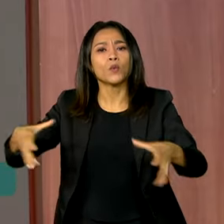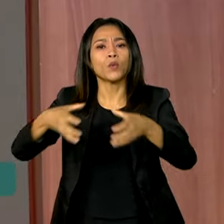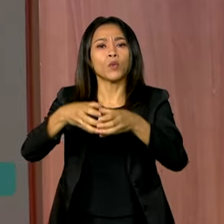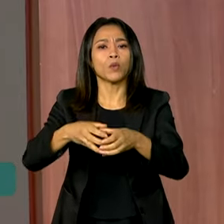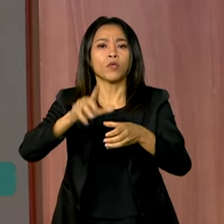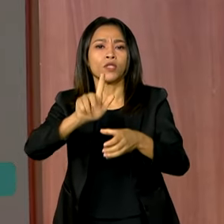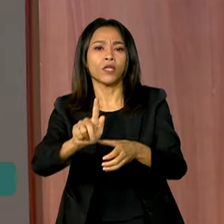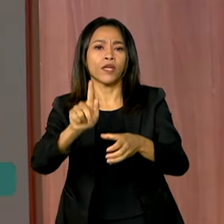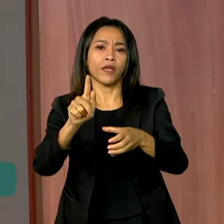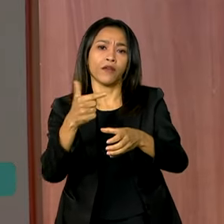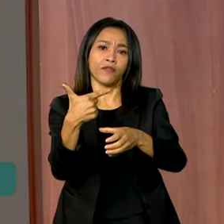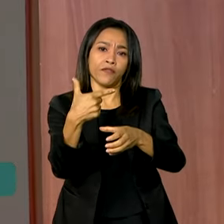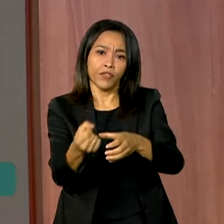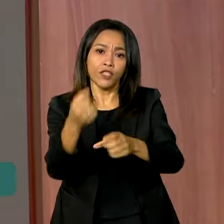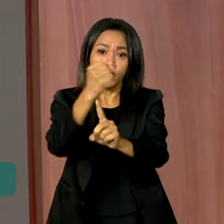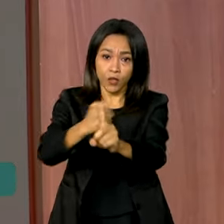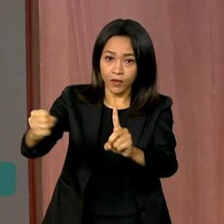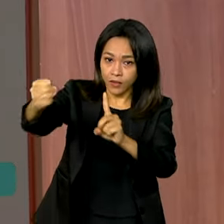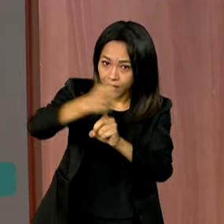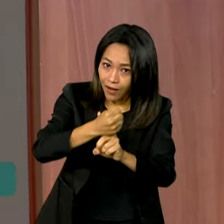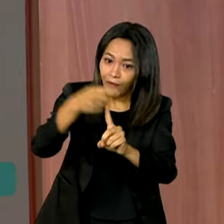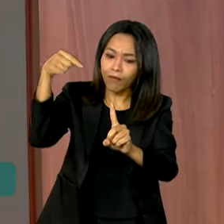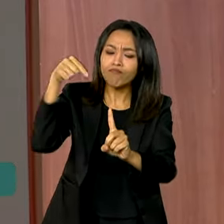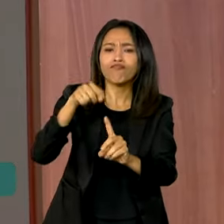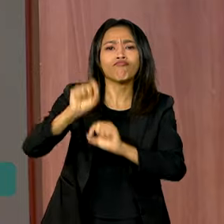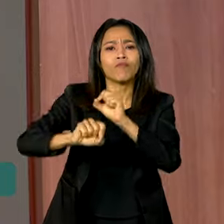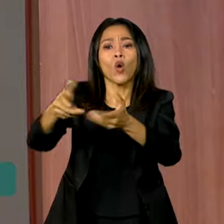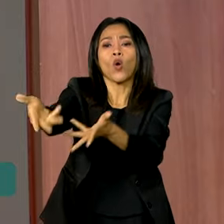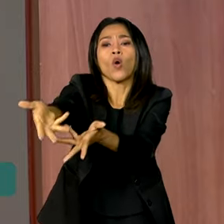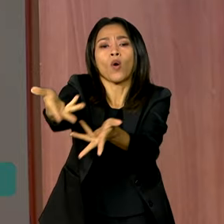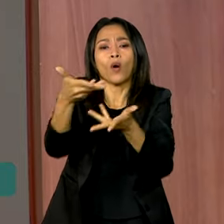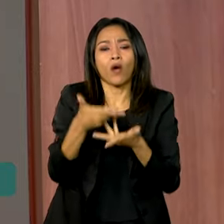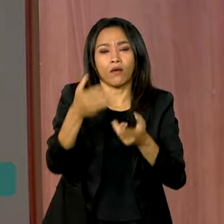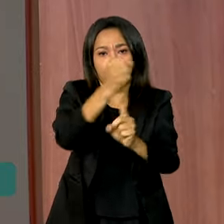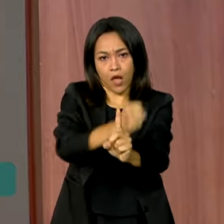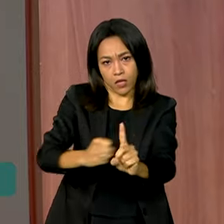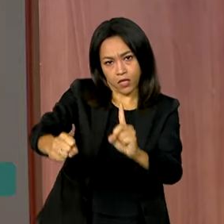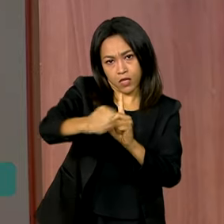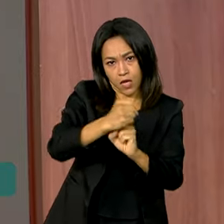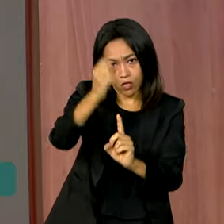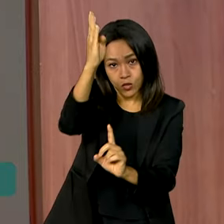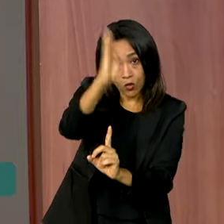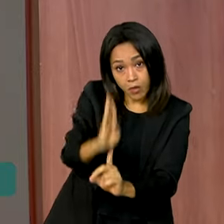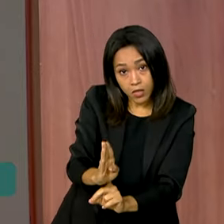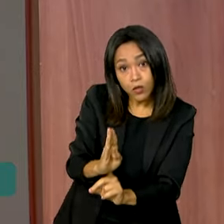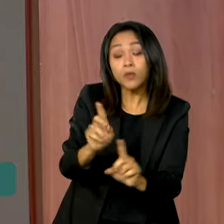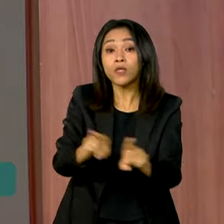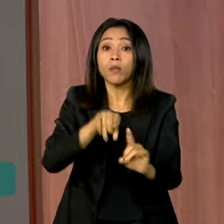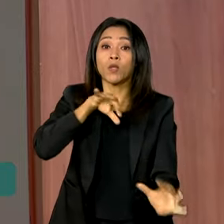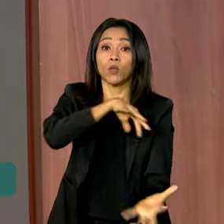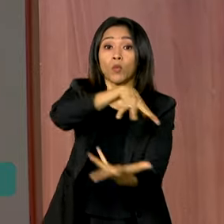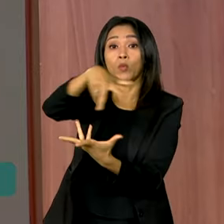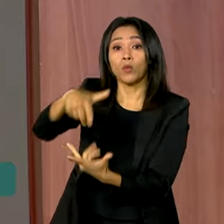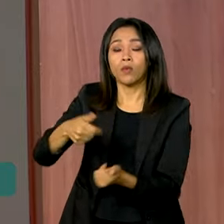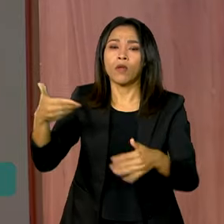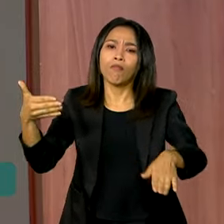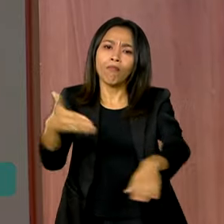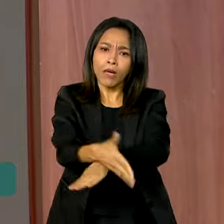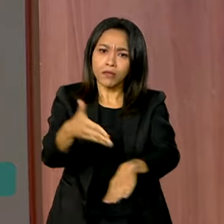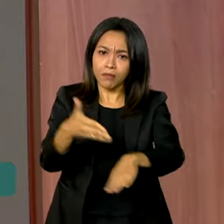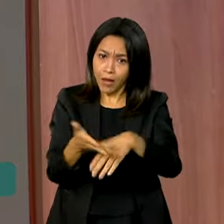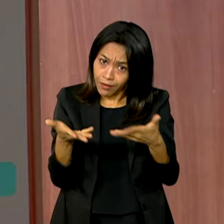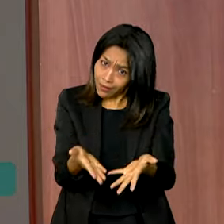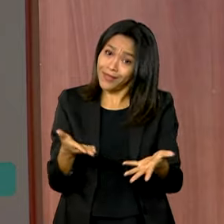prática é a terceira trilha. Ele está convidando a sociedade civil organizada do Brasil e do mundo inteiro a participar